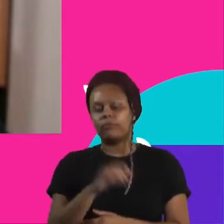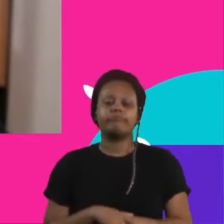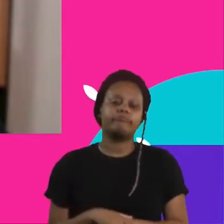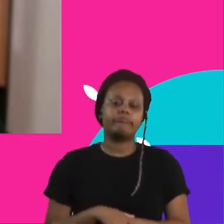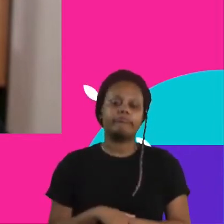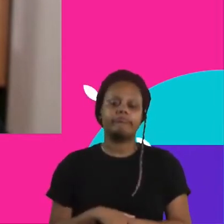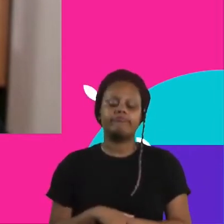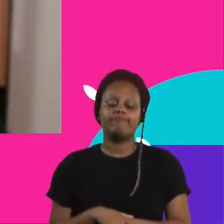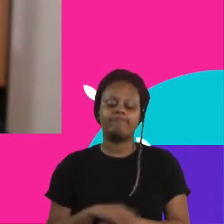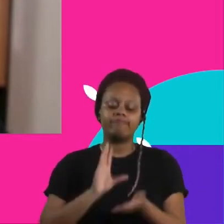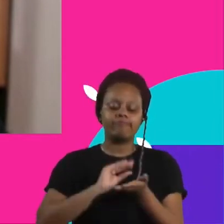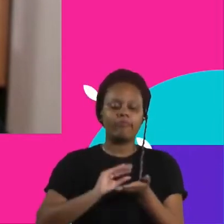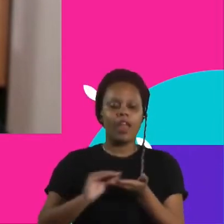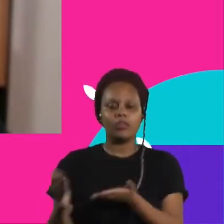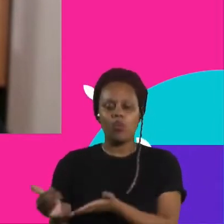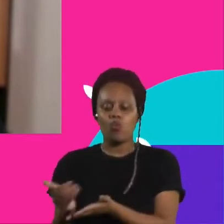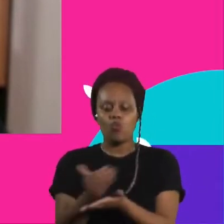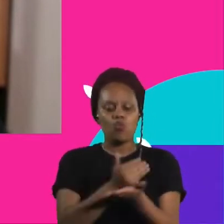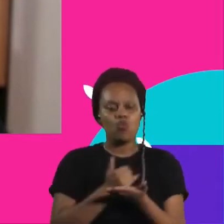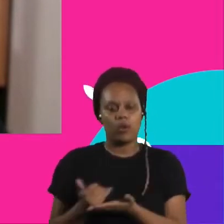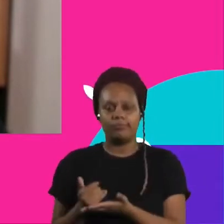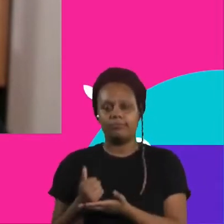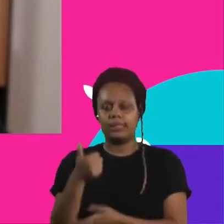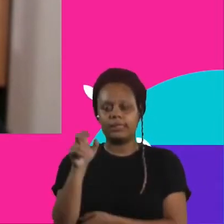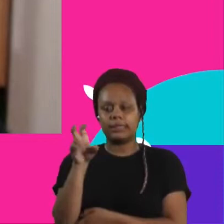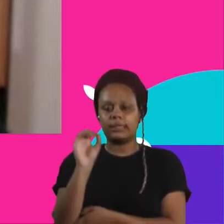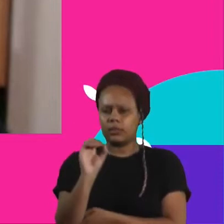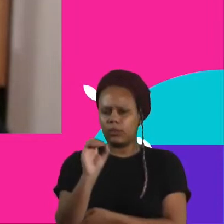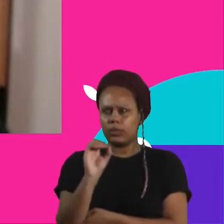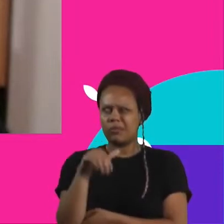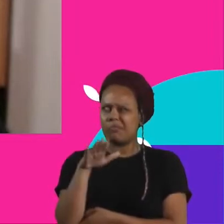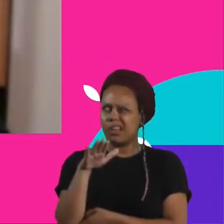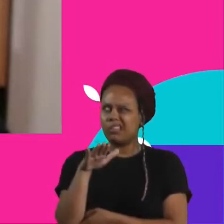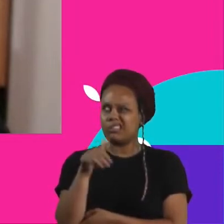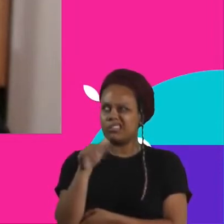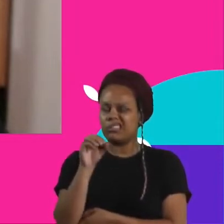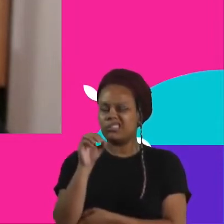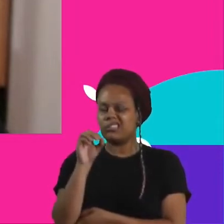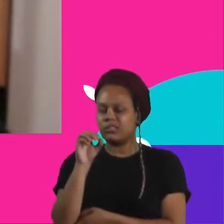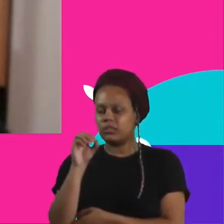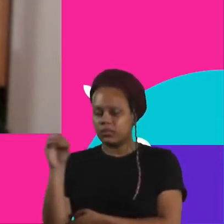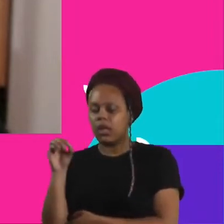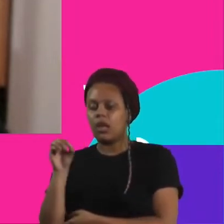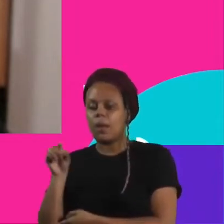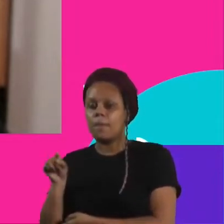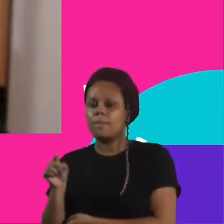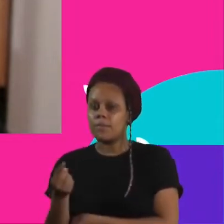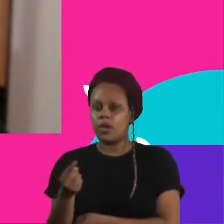banco de dados de 150... mais de 100 mil servidores, né?